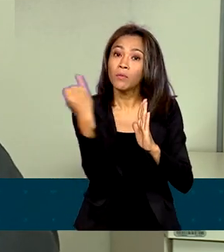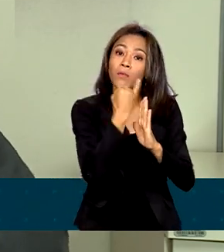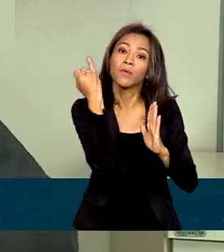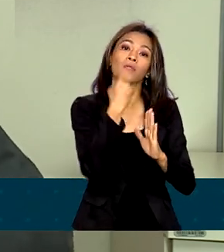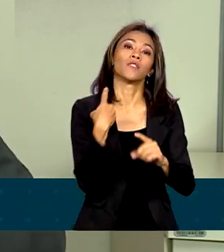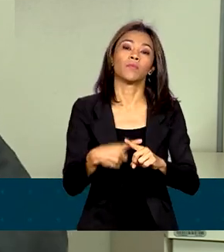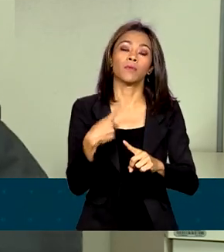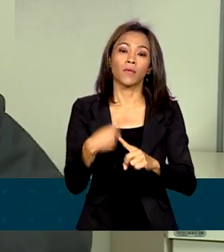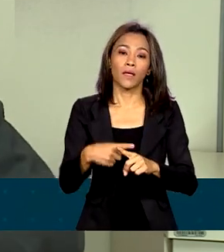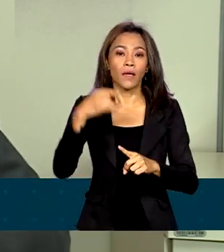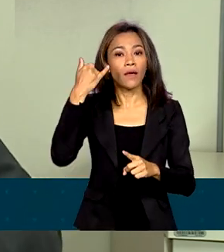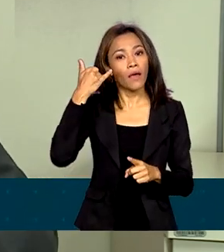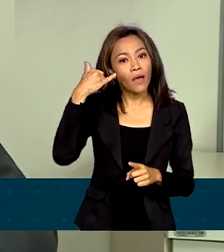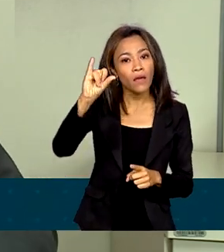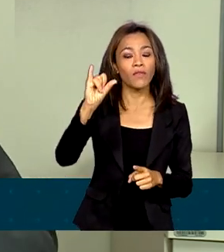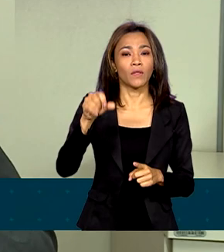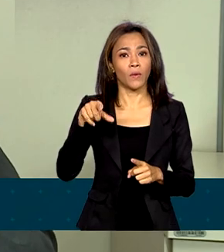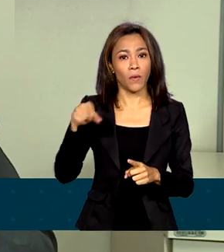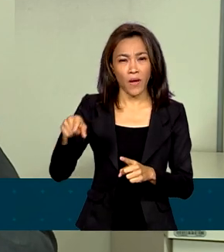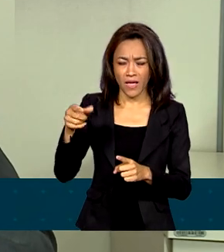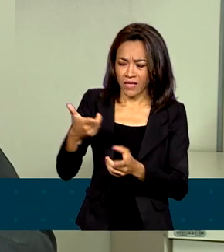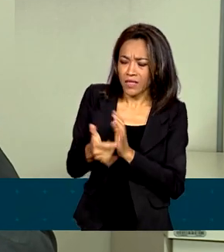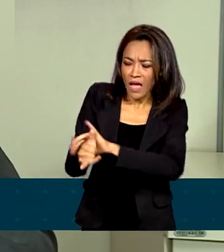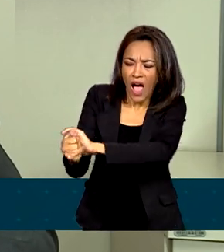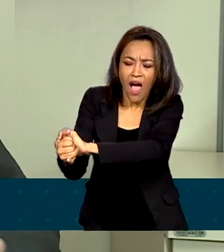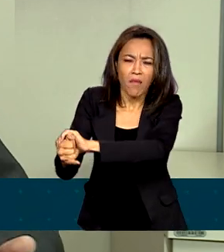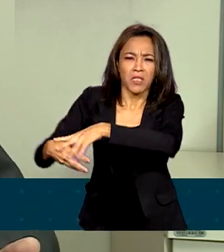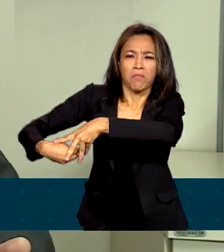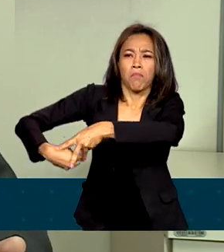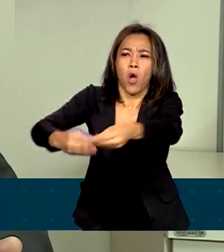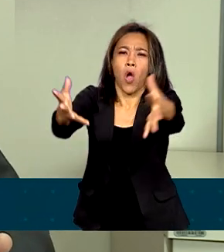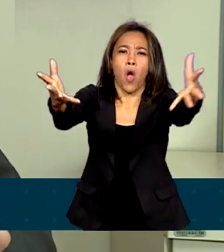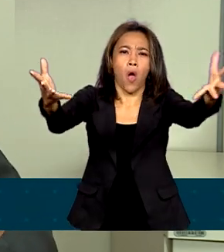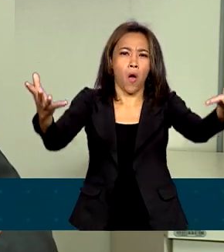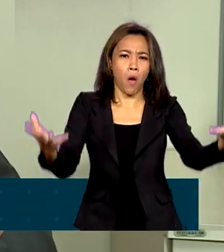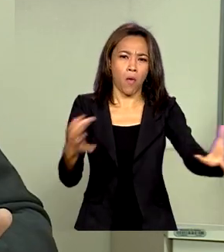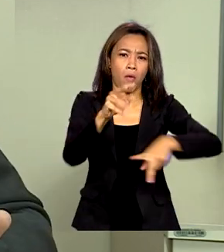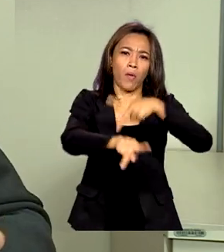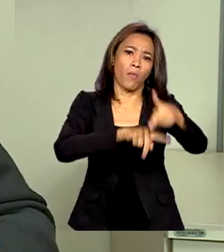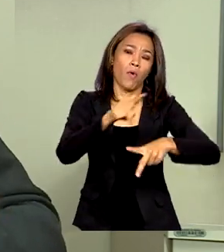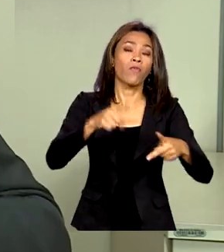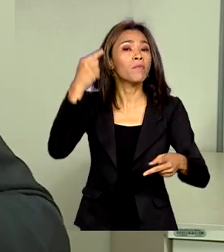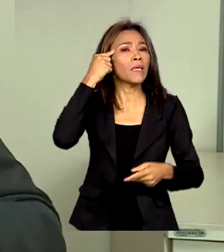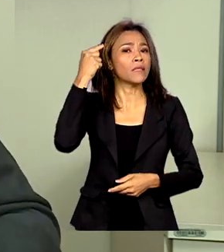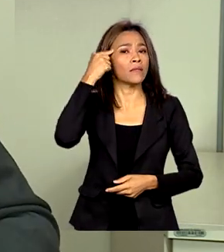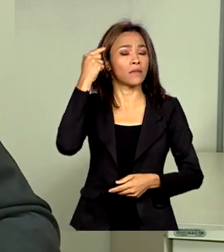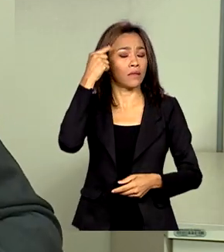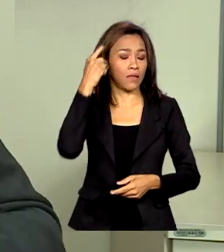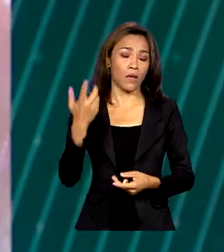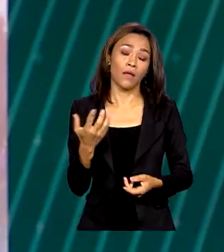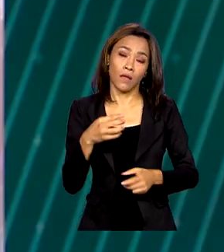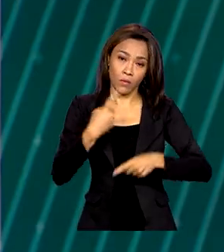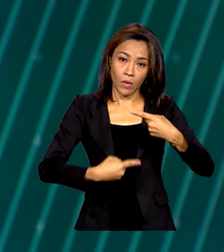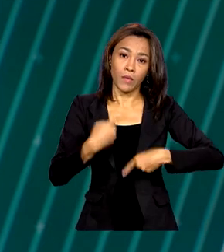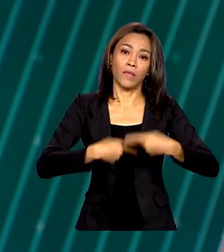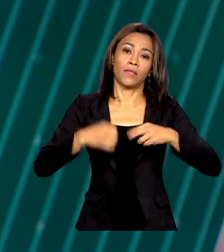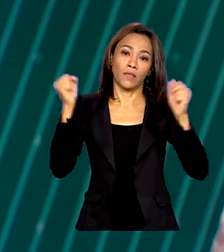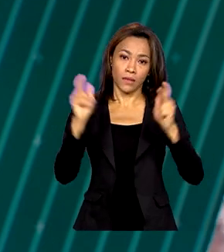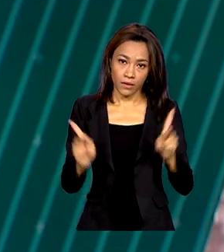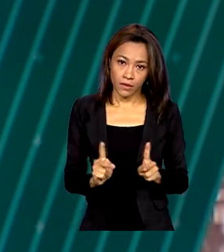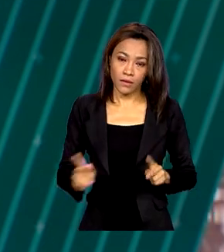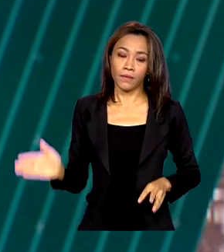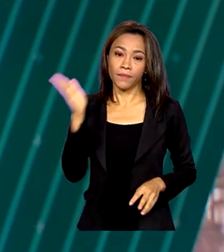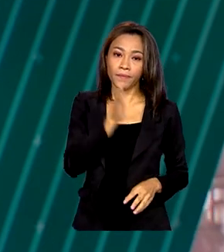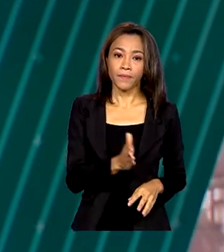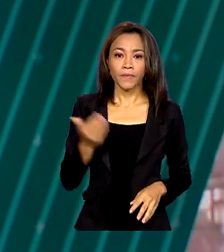essas armas que estão sendo despejadas na população e começar a pensar numa política de paz. E a